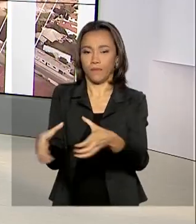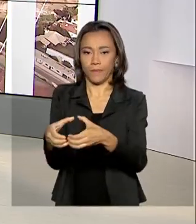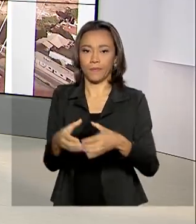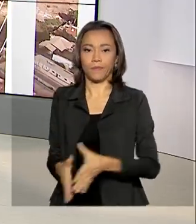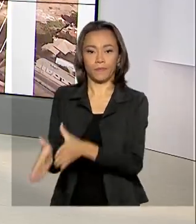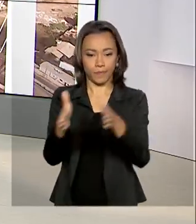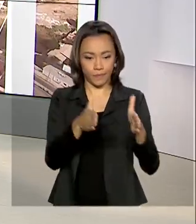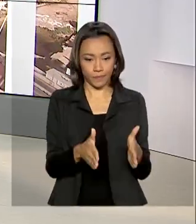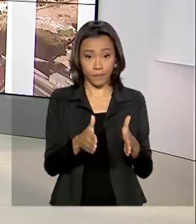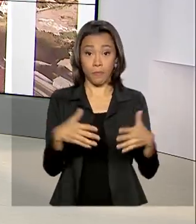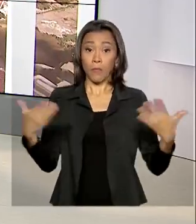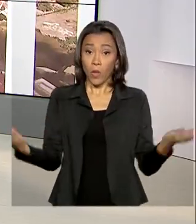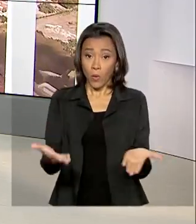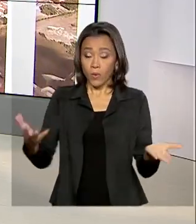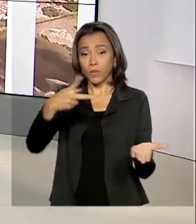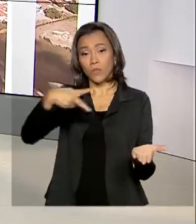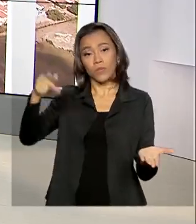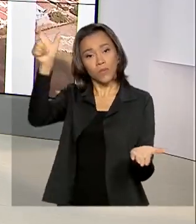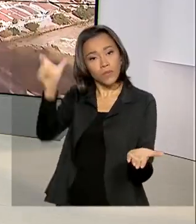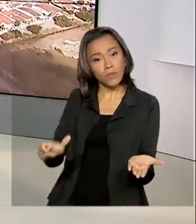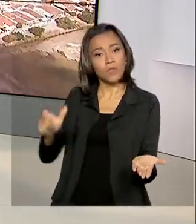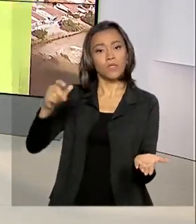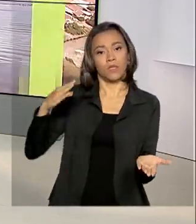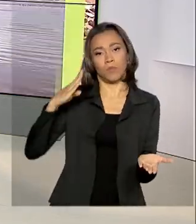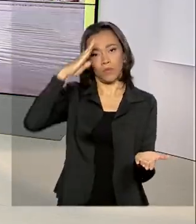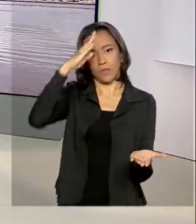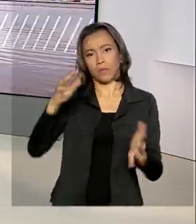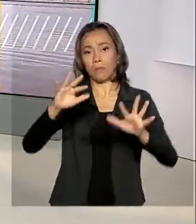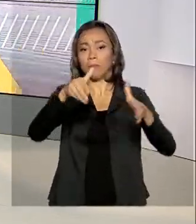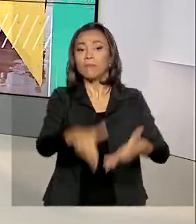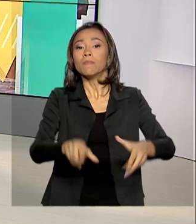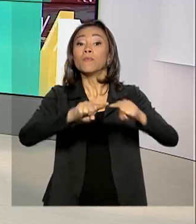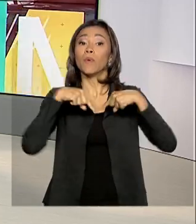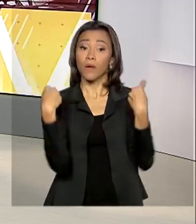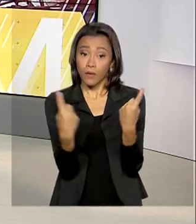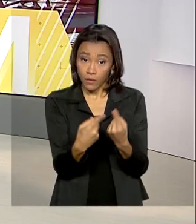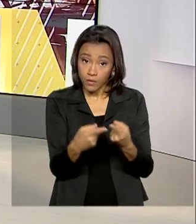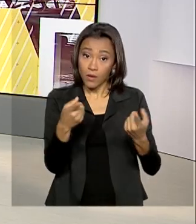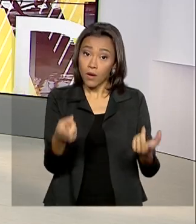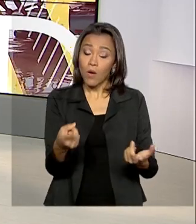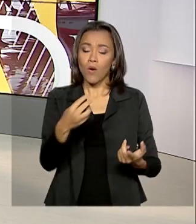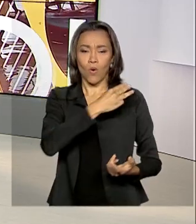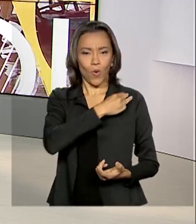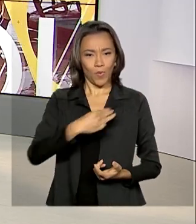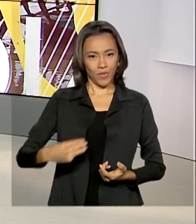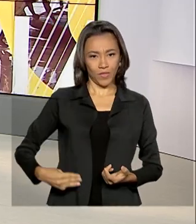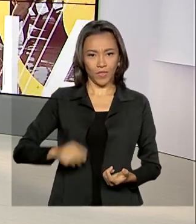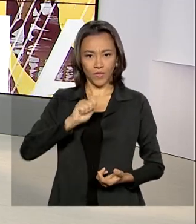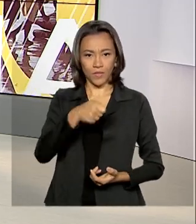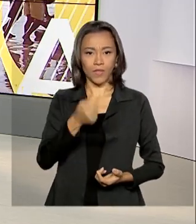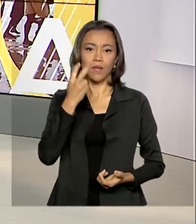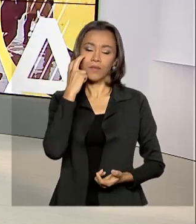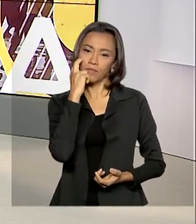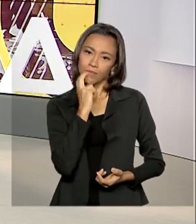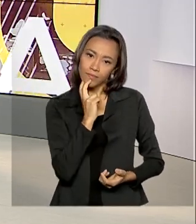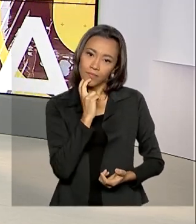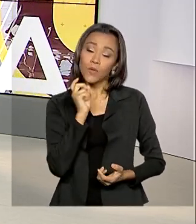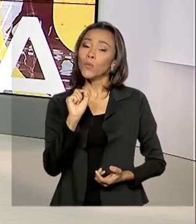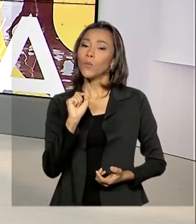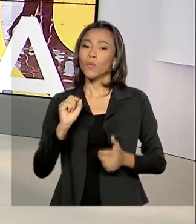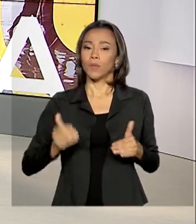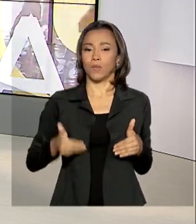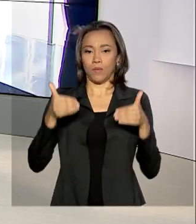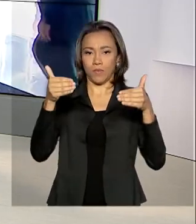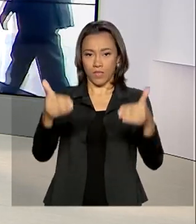Olha, hoje o presidente Jair Bolsonaro participa de uma reunião com o ministro Bento Albuquerque no Ministério de Minas e Energia. Quem está lá